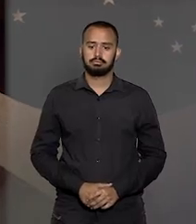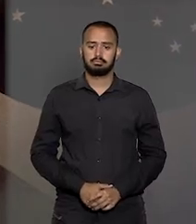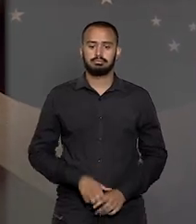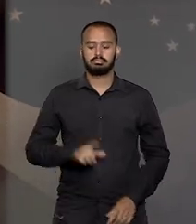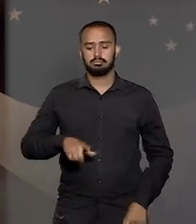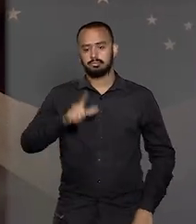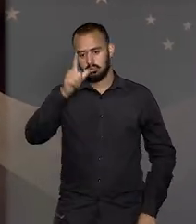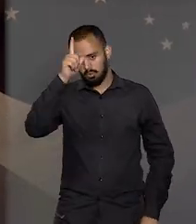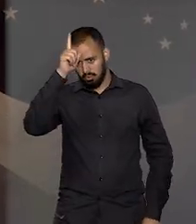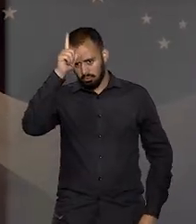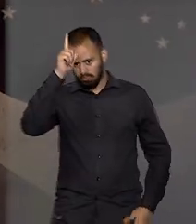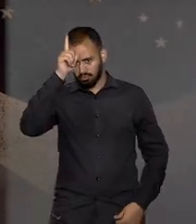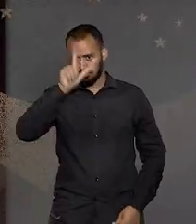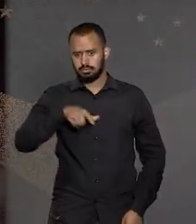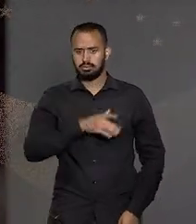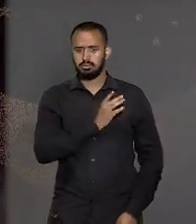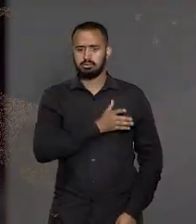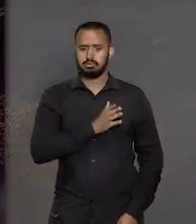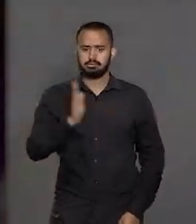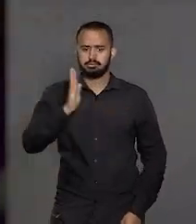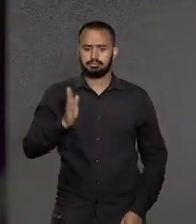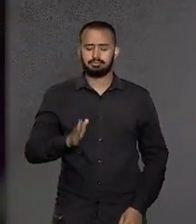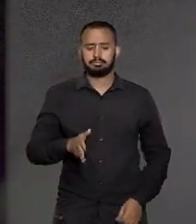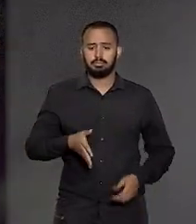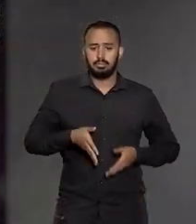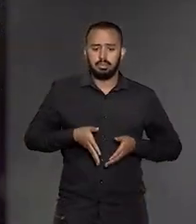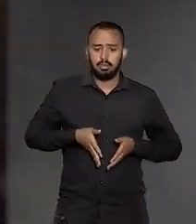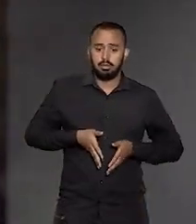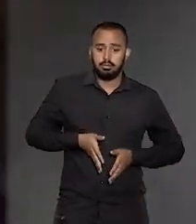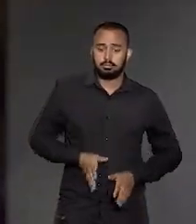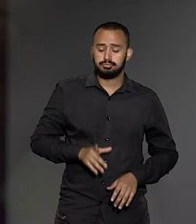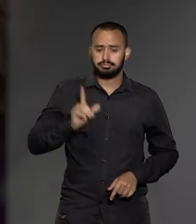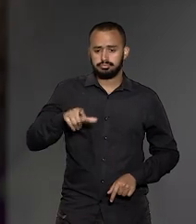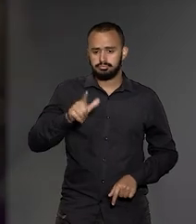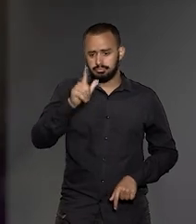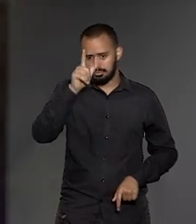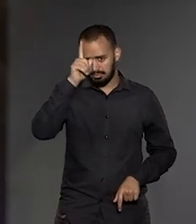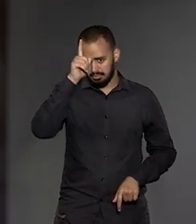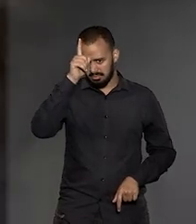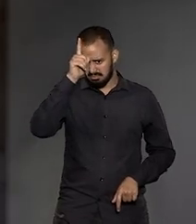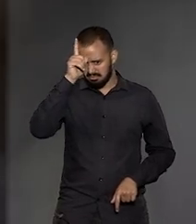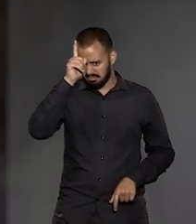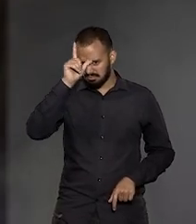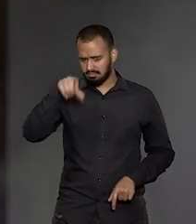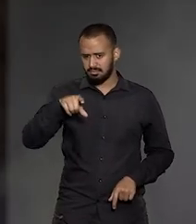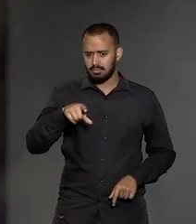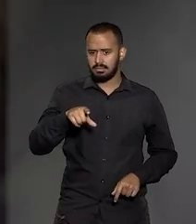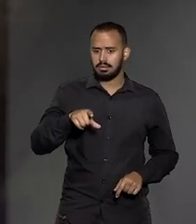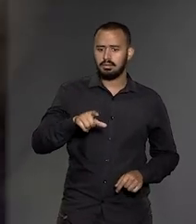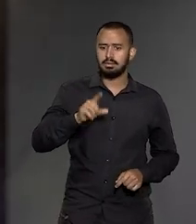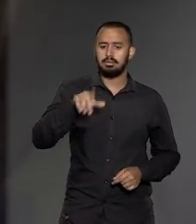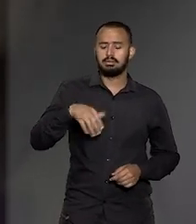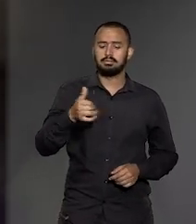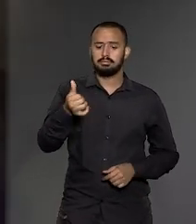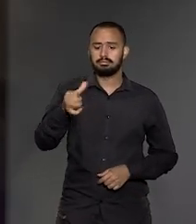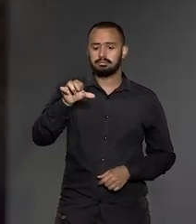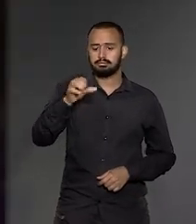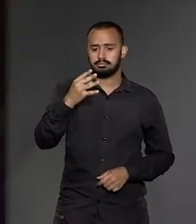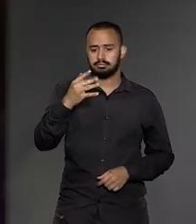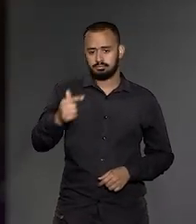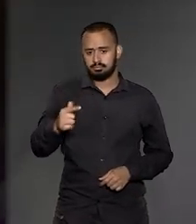Um alemão com um coração brasileiro. Nascido em Hamburgo, na Alemanha, em agosto de 1947,